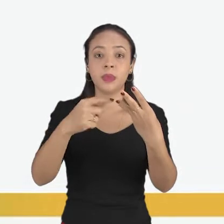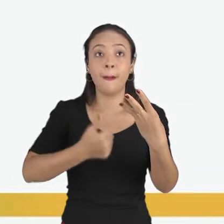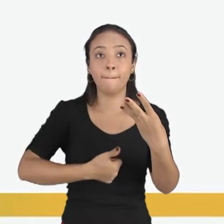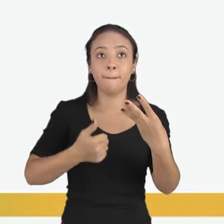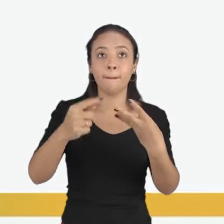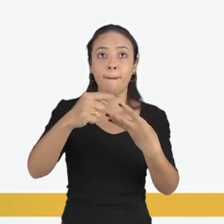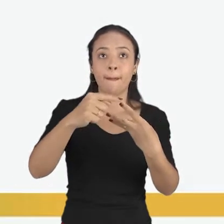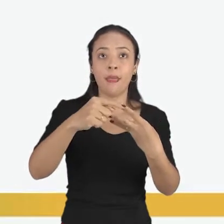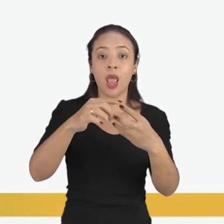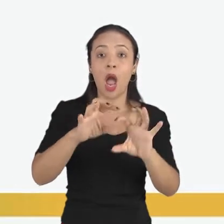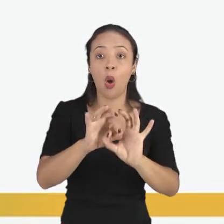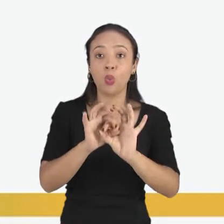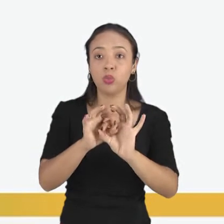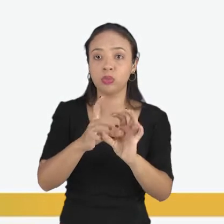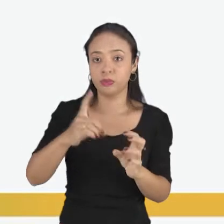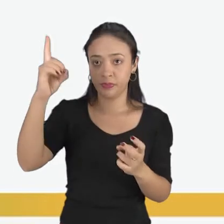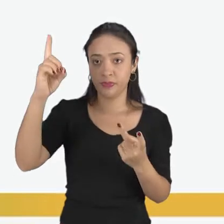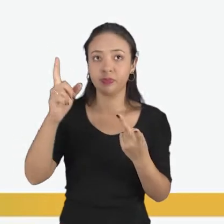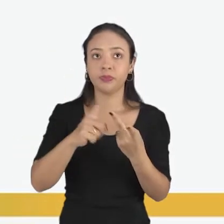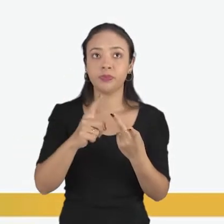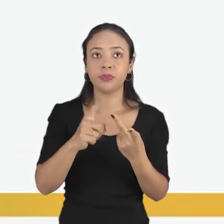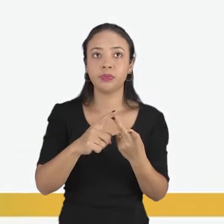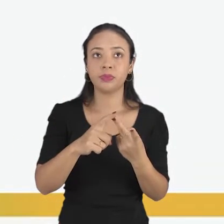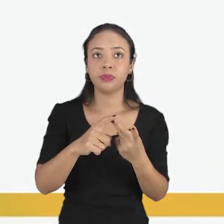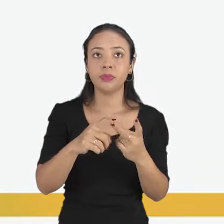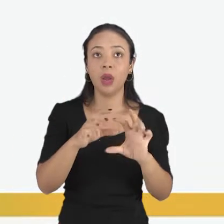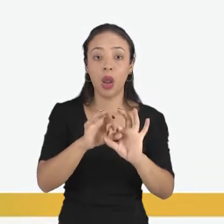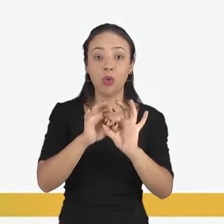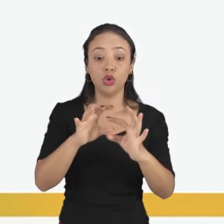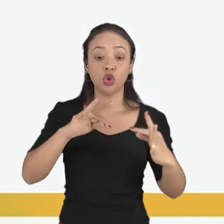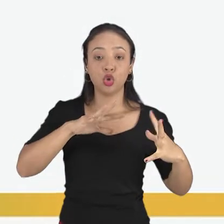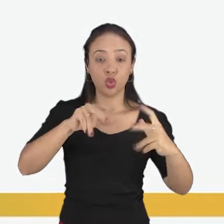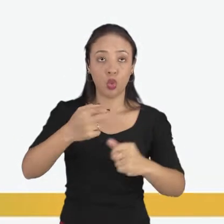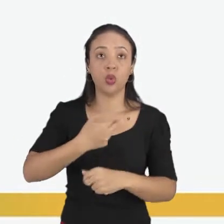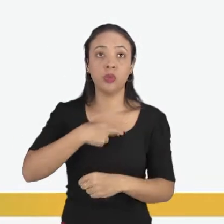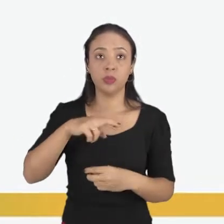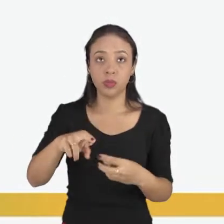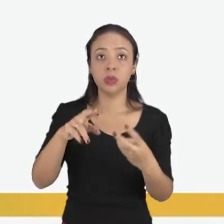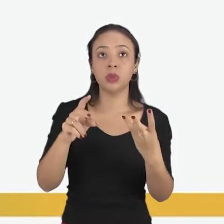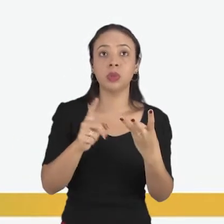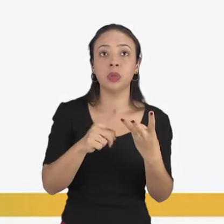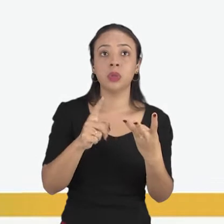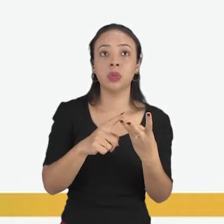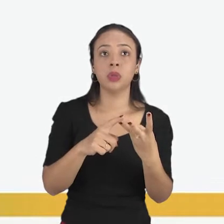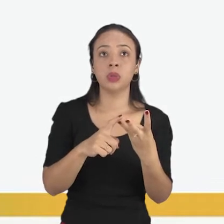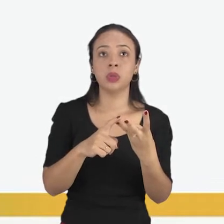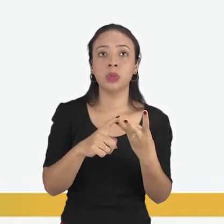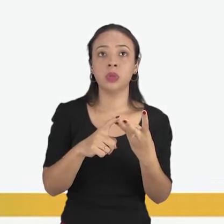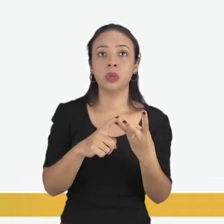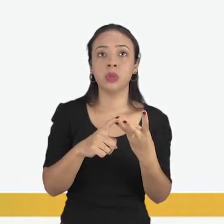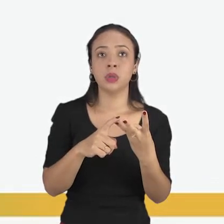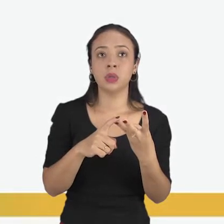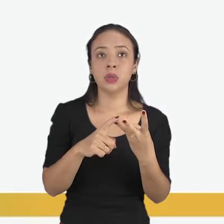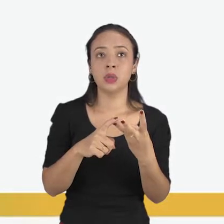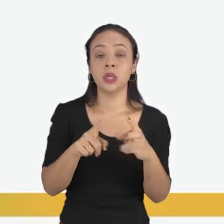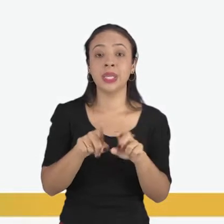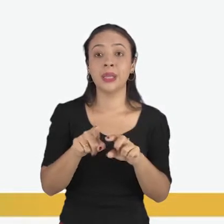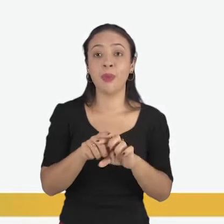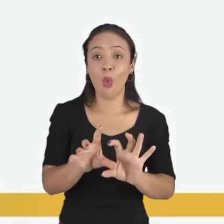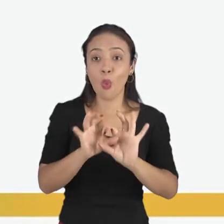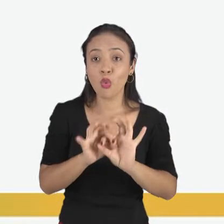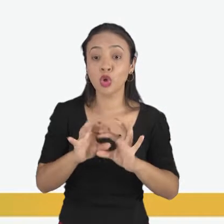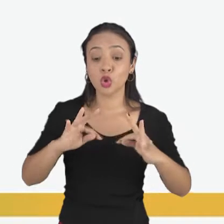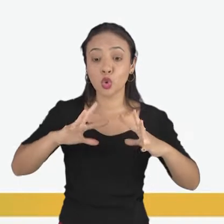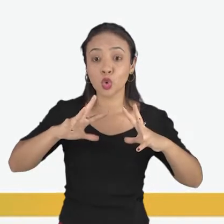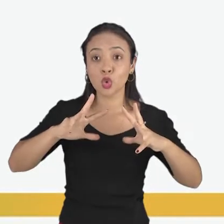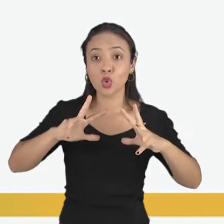A unidade de Deus, a unidade de todas as religiões e a união, a unidade de toda a